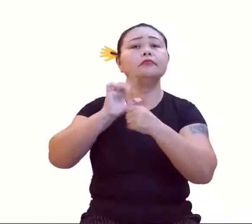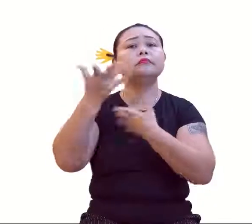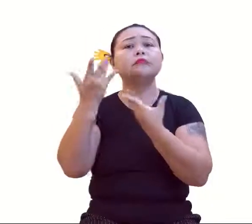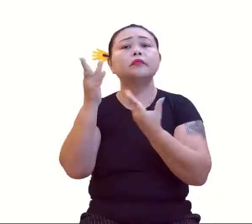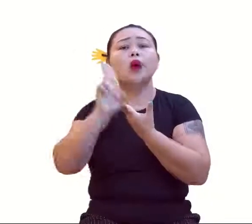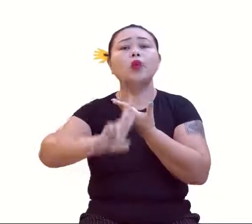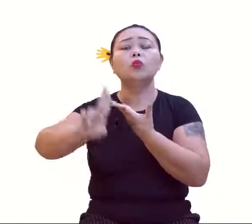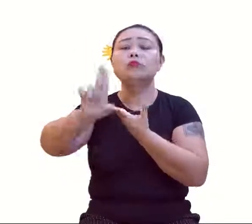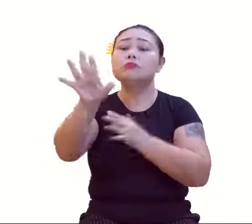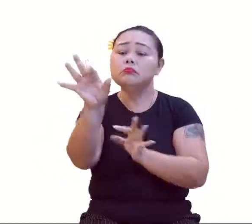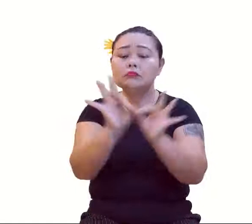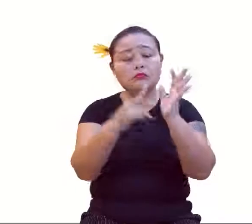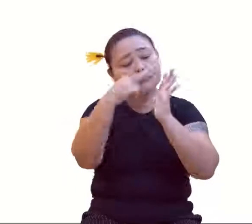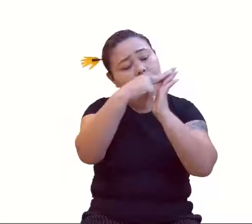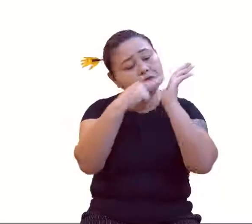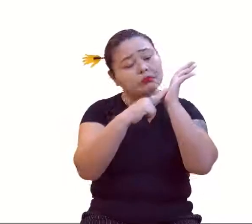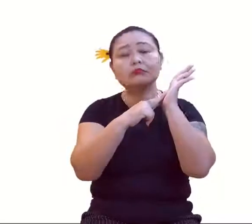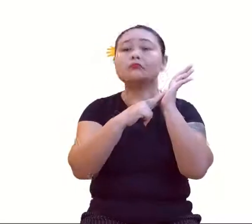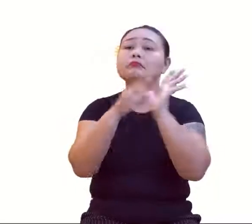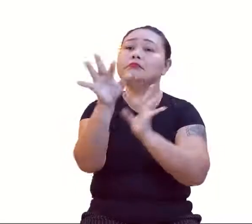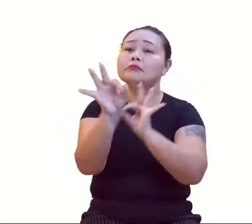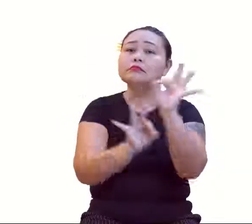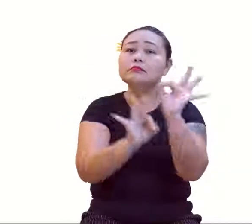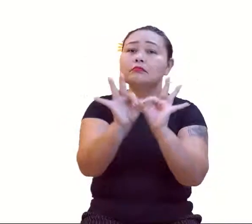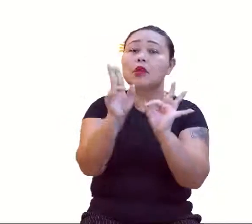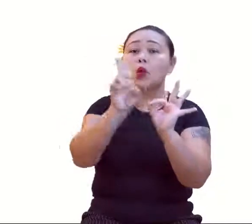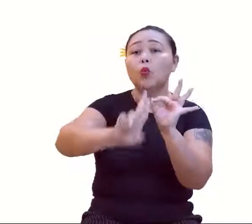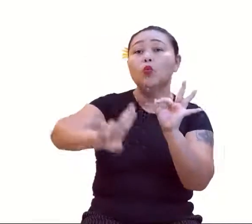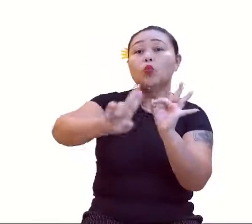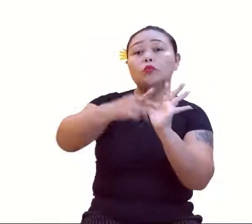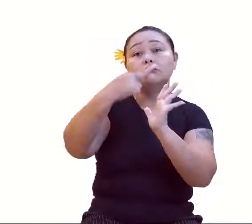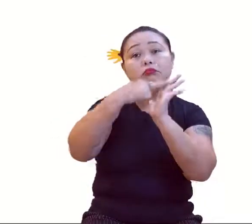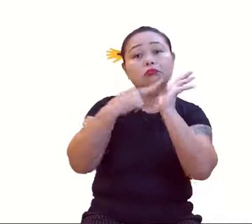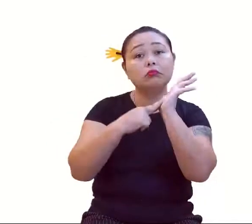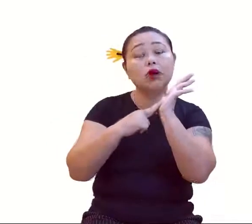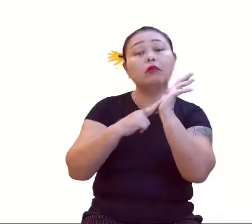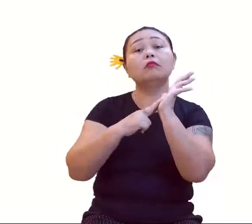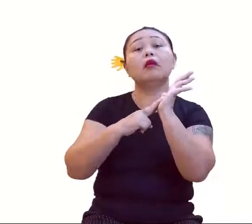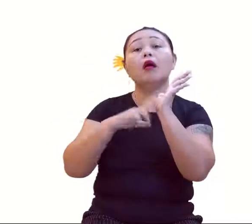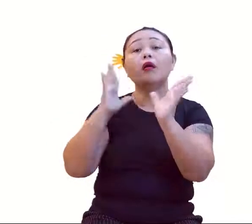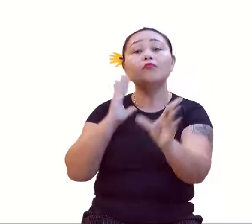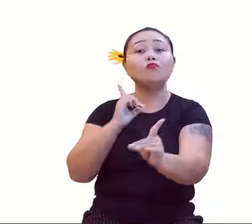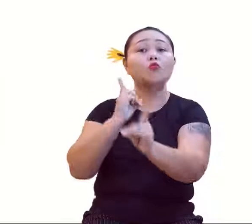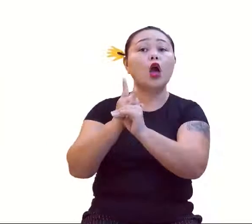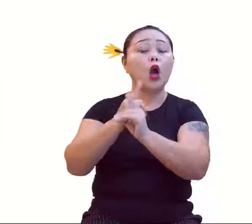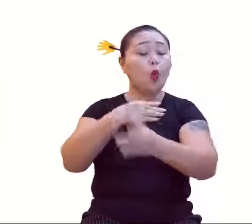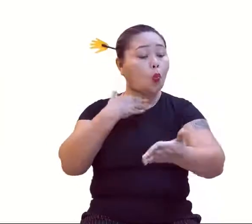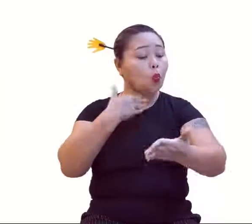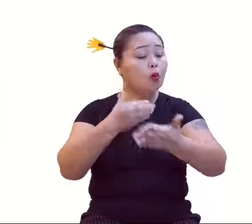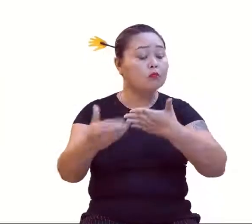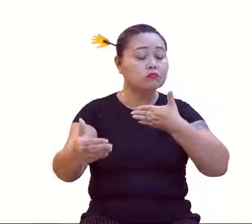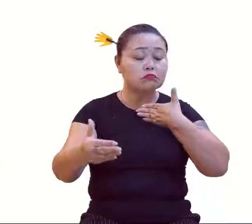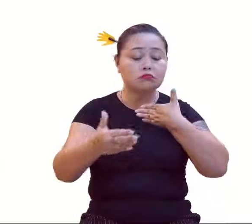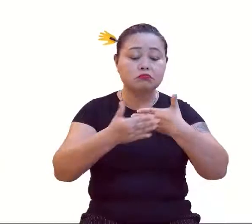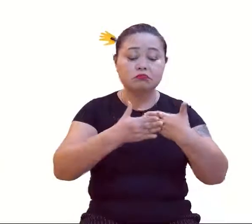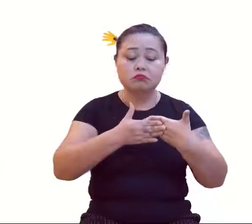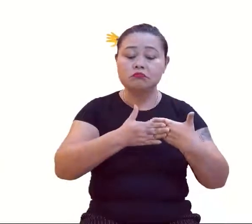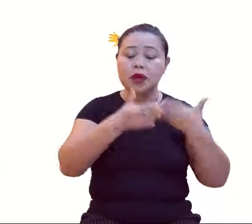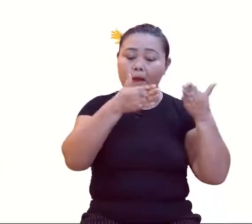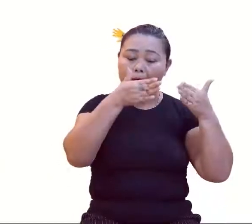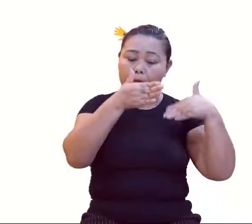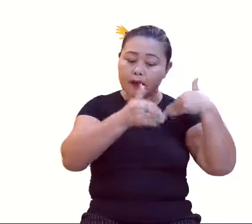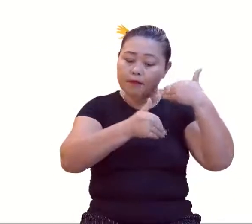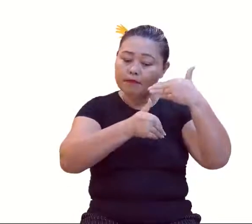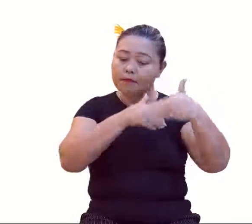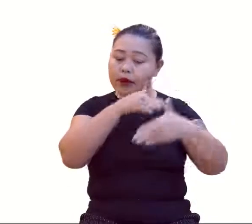como lei de formação. Então, utilizamos a lei de formação para encontrar qualquer termo da sequência.